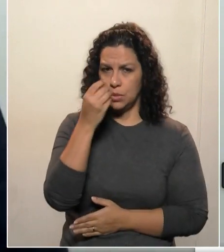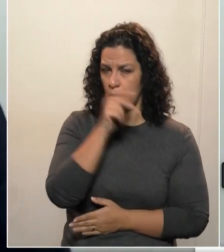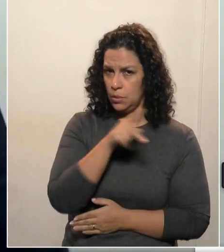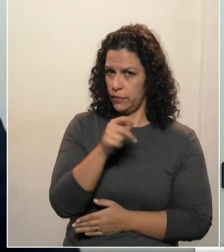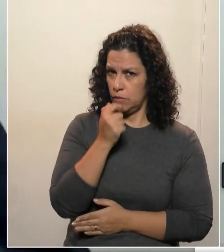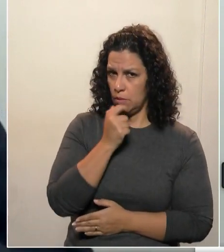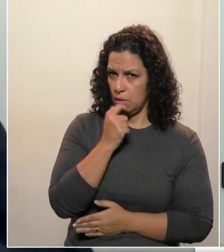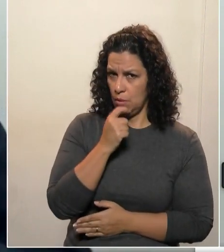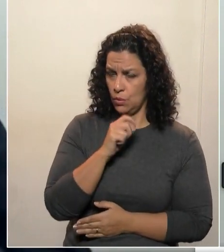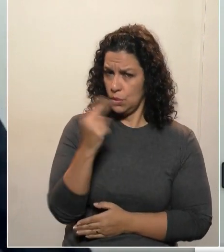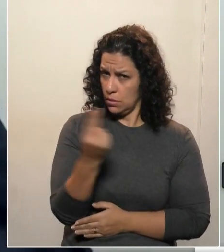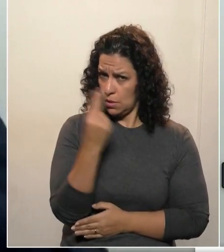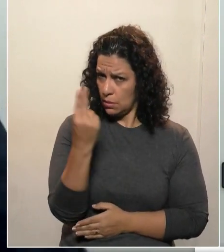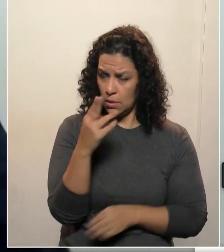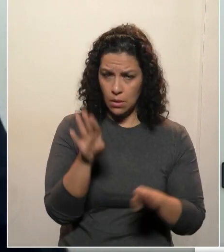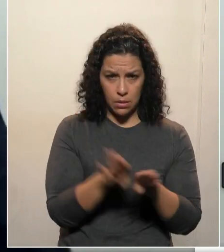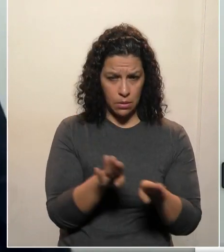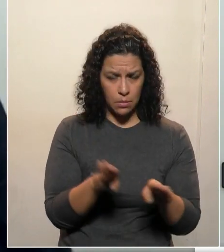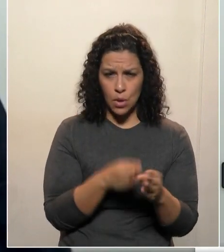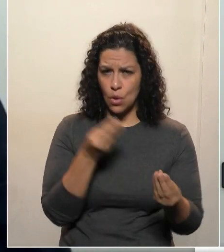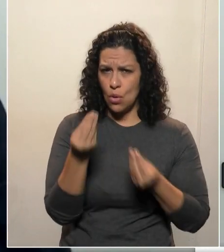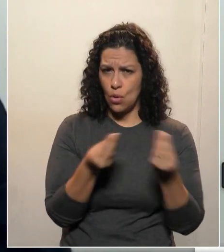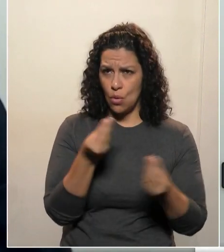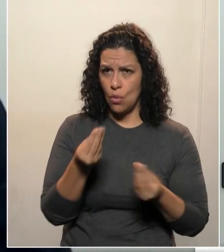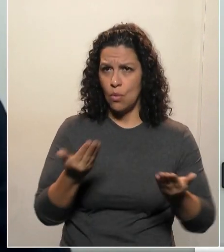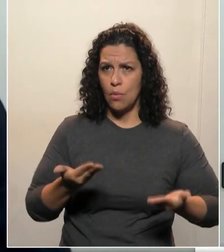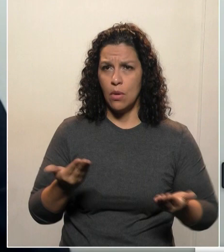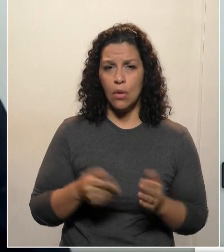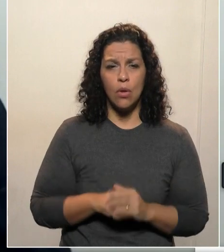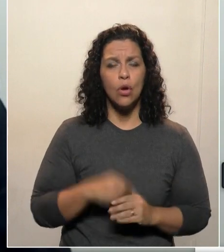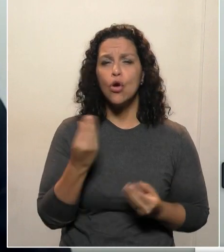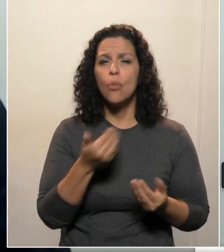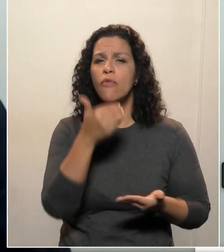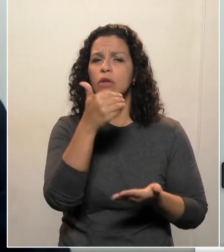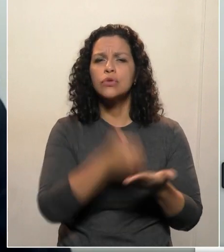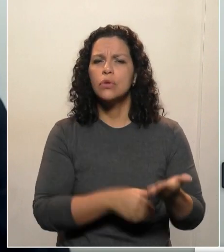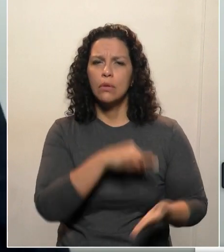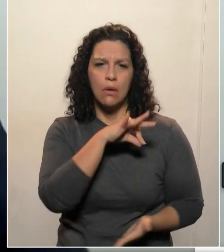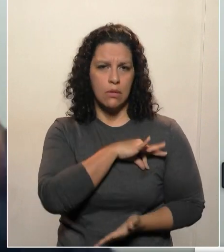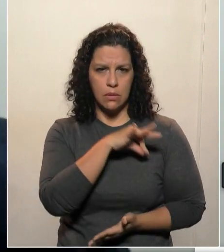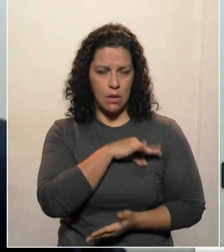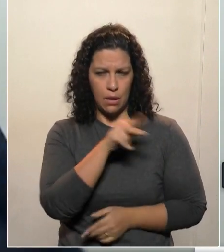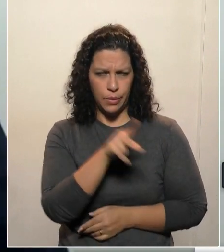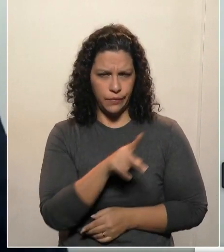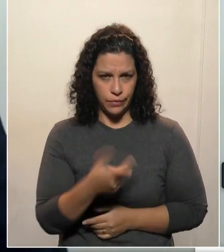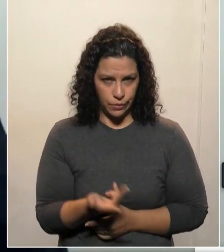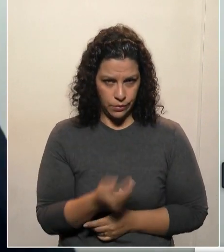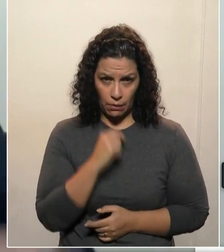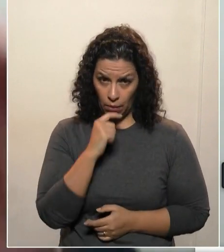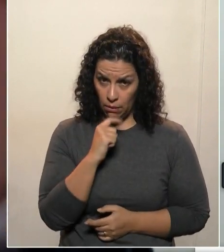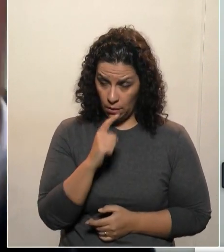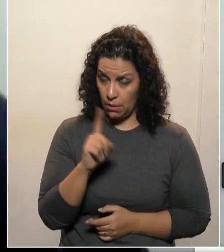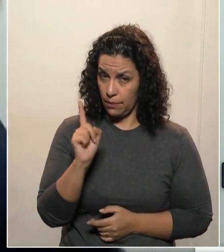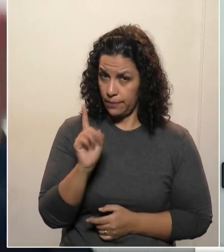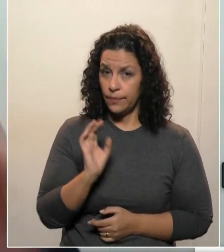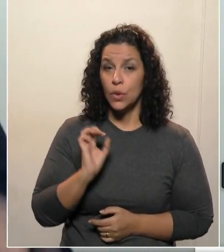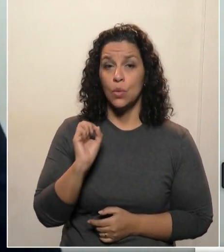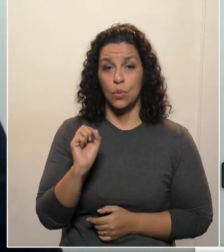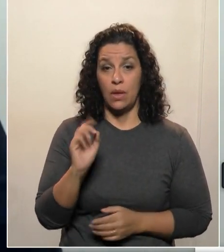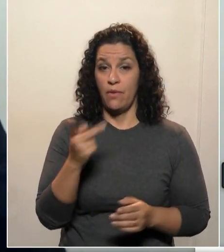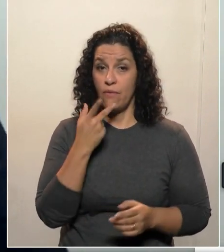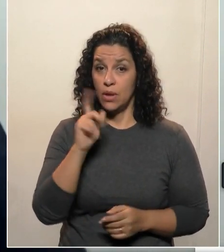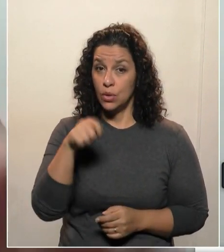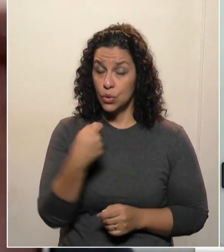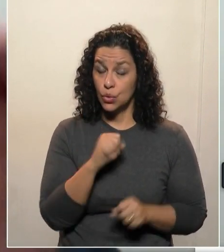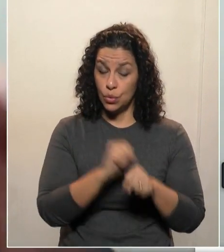nenhuma possibilidade, e até legal, de se retirar salário de ninguém. O que existe, em